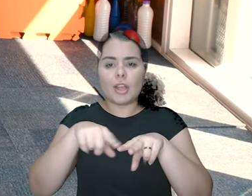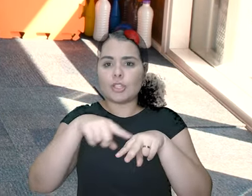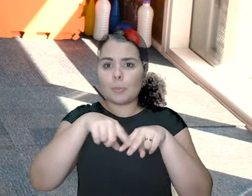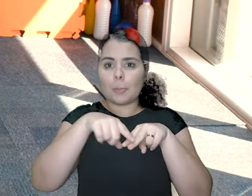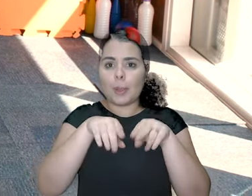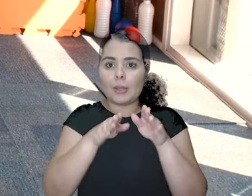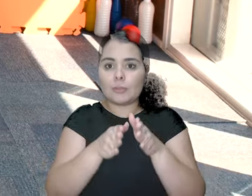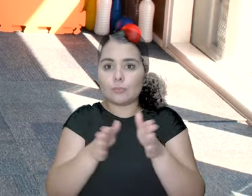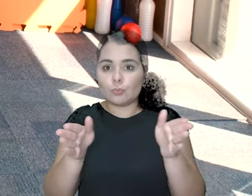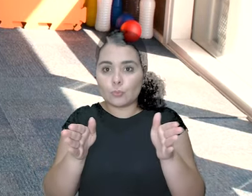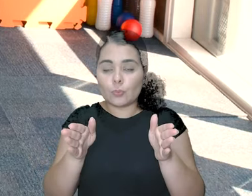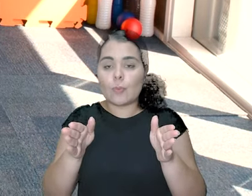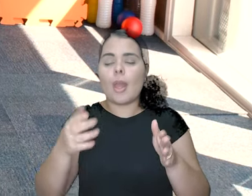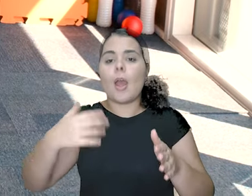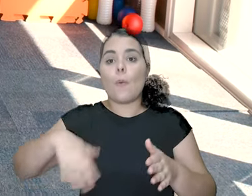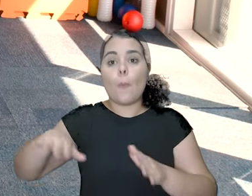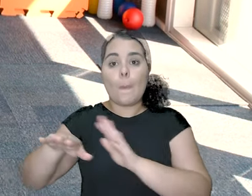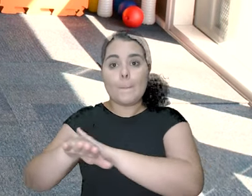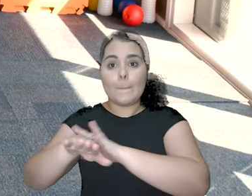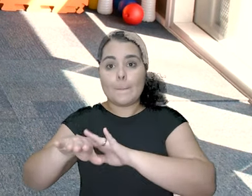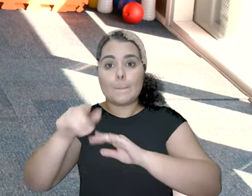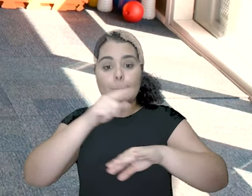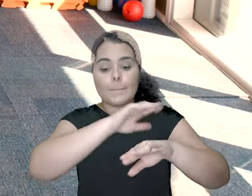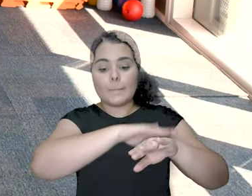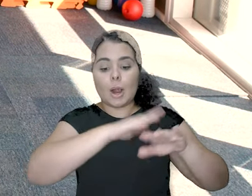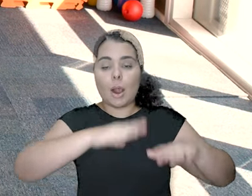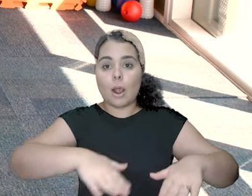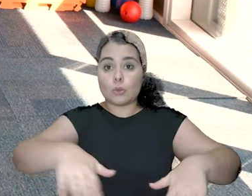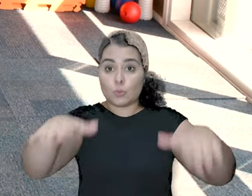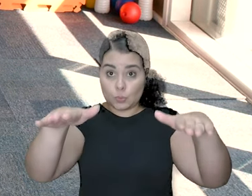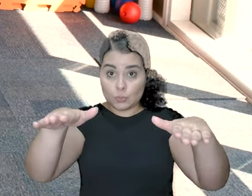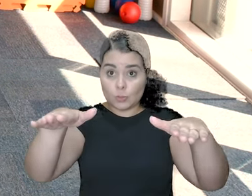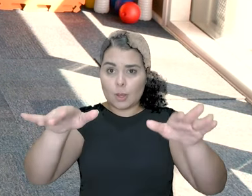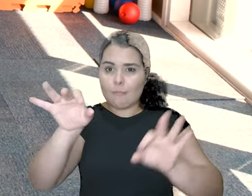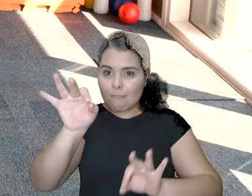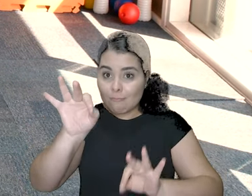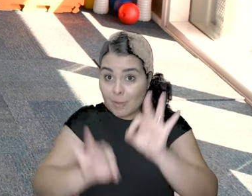Afasta as pernas. Braço para cima.